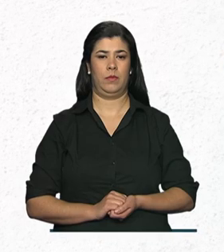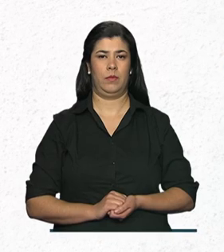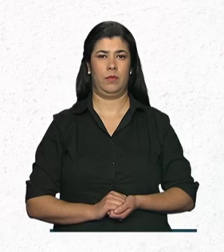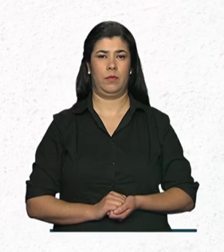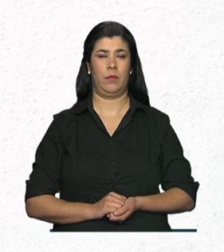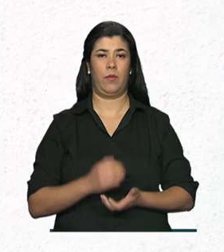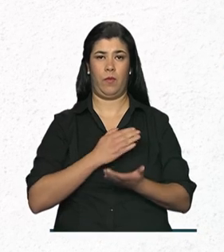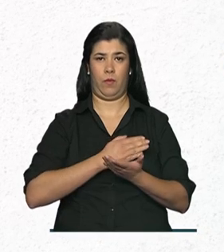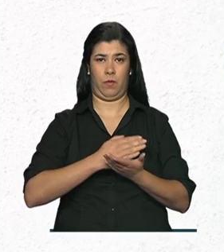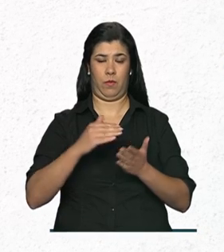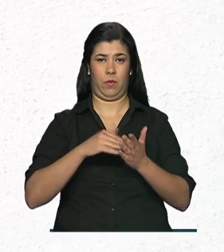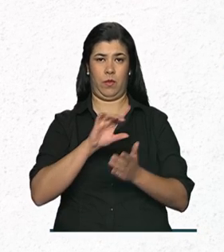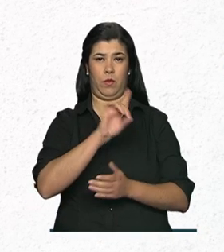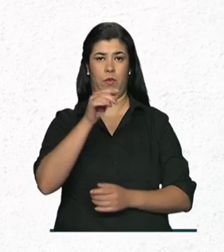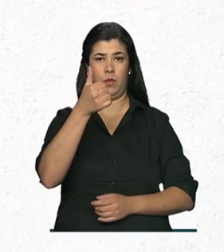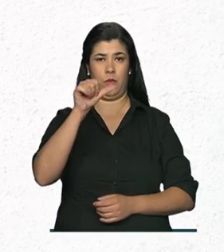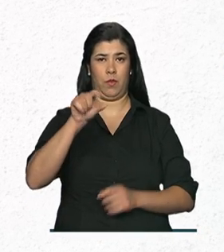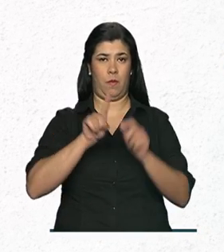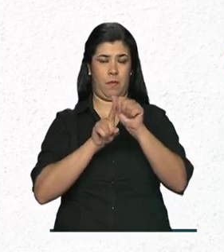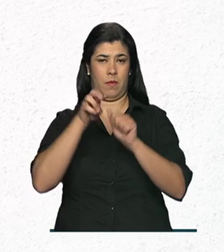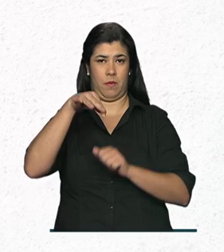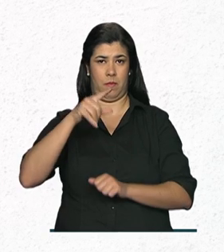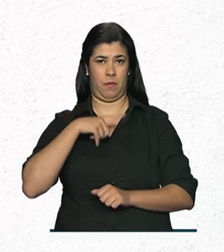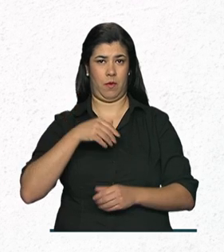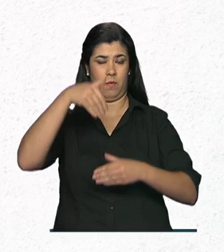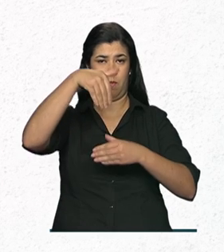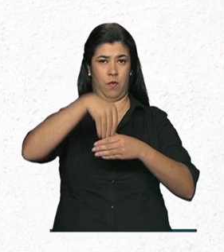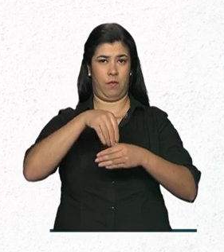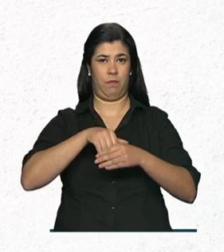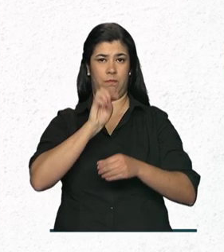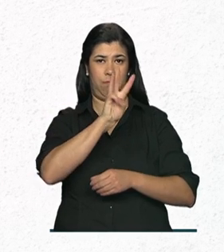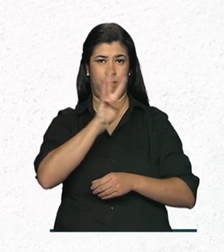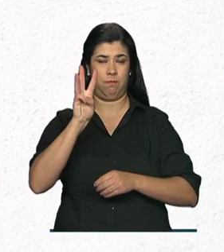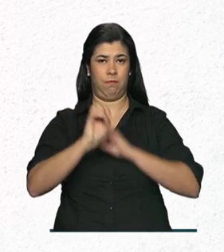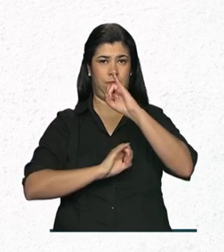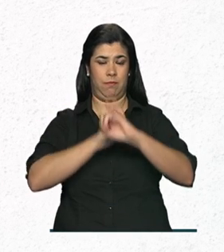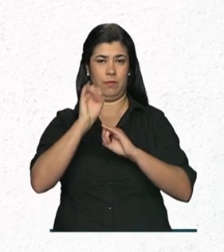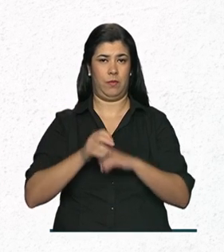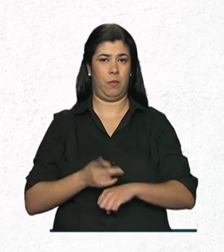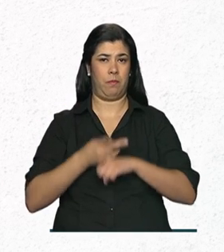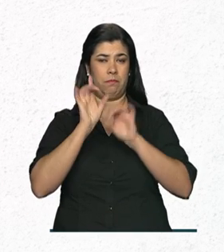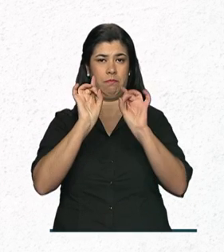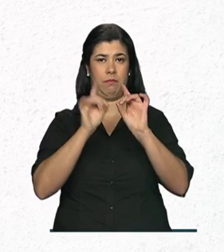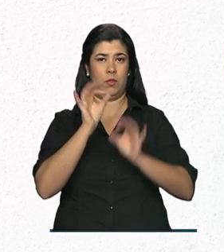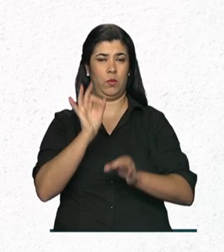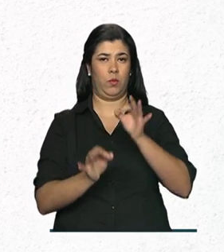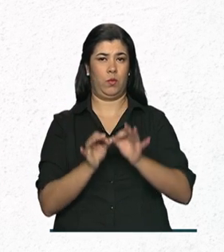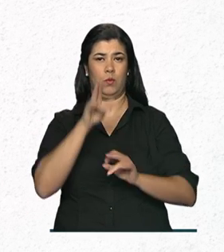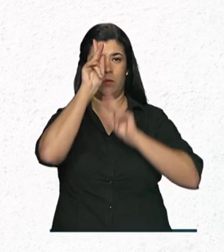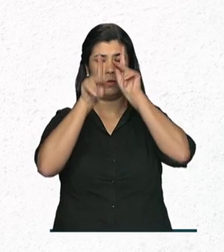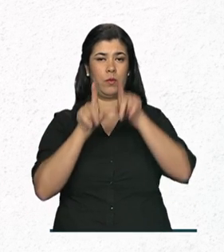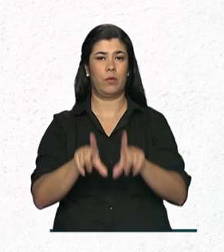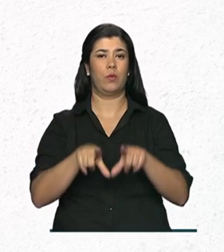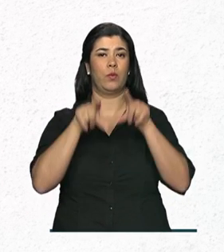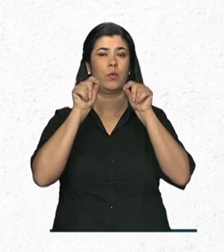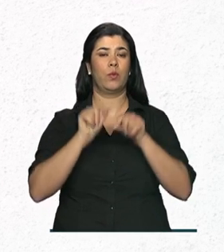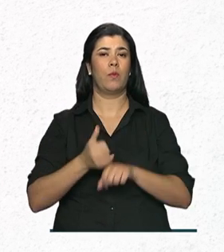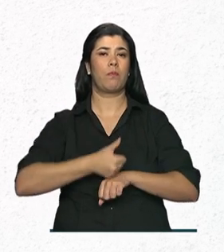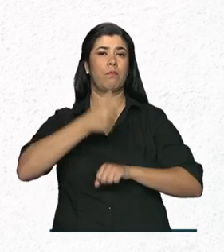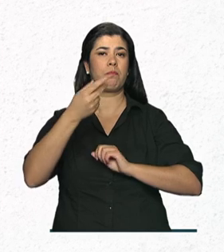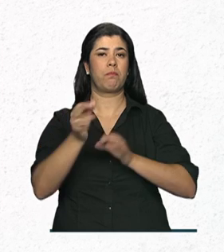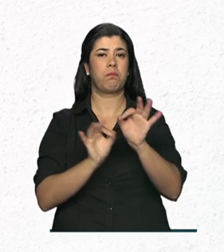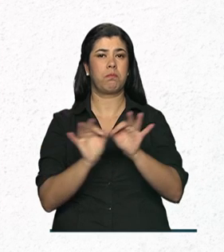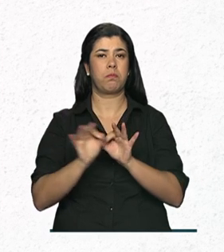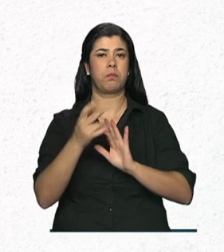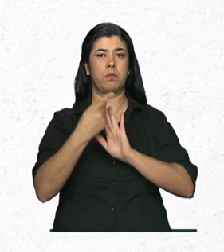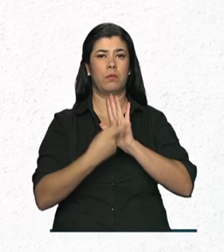Vai até o dia 19 de maio a votação eletrônica do Prêmio Especial Júri Popular para a escolha do melhor projeto